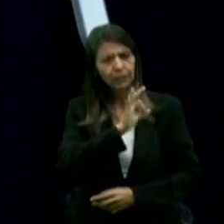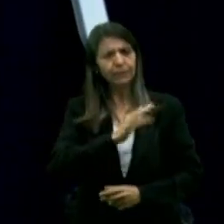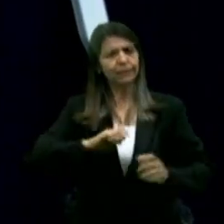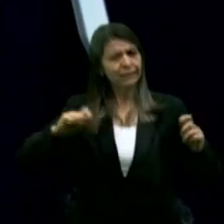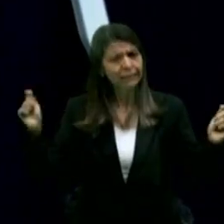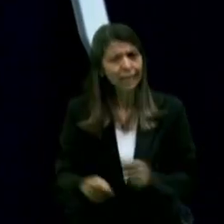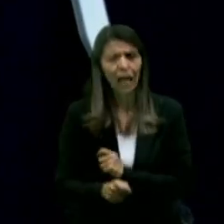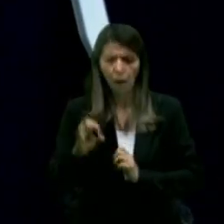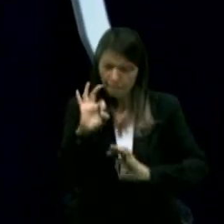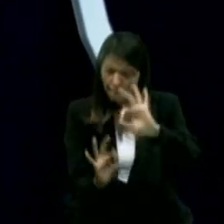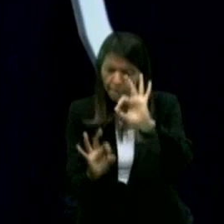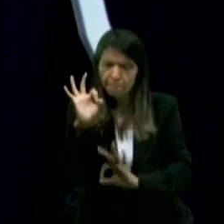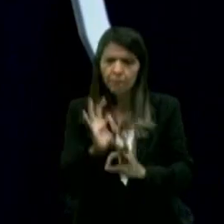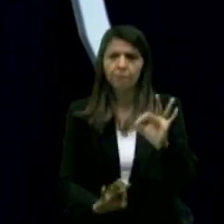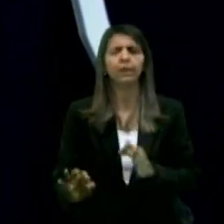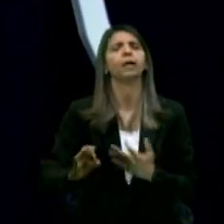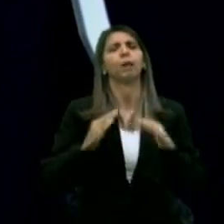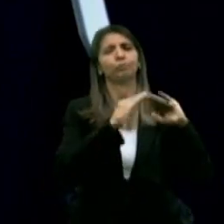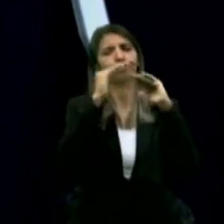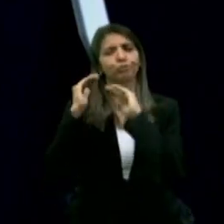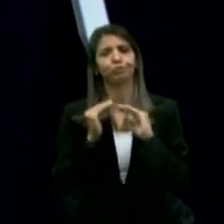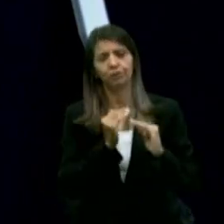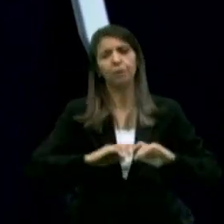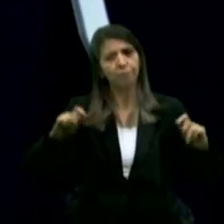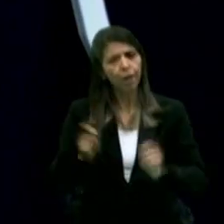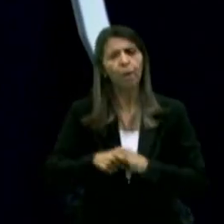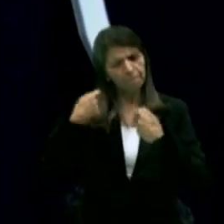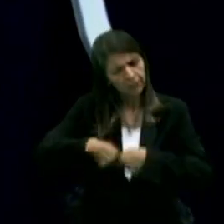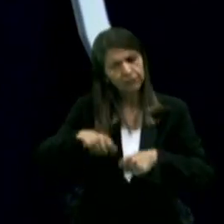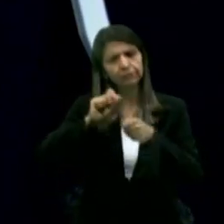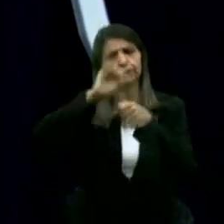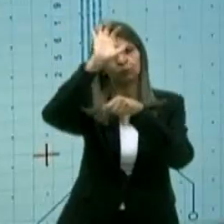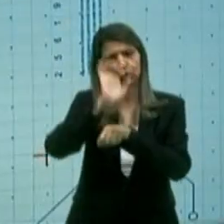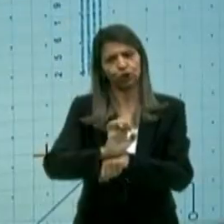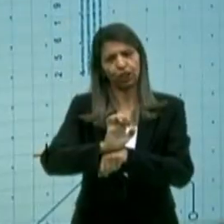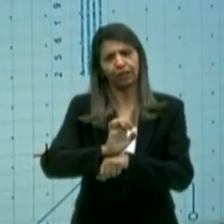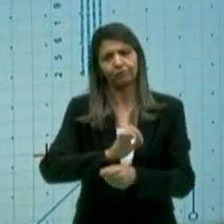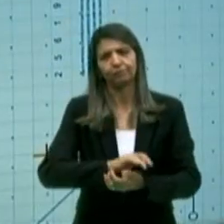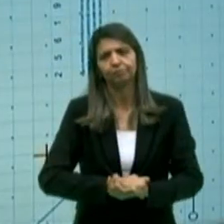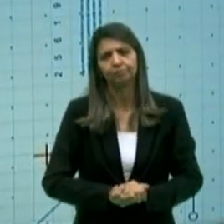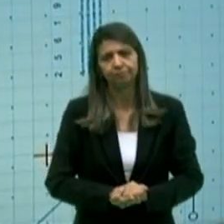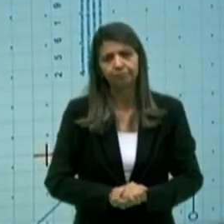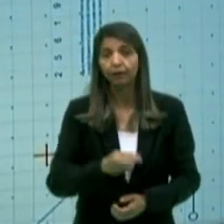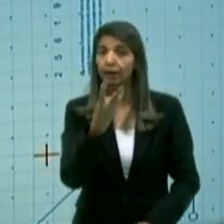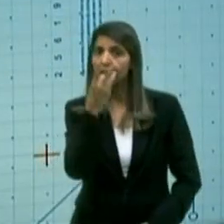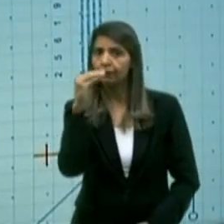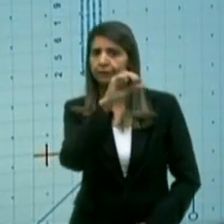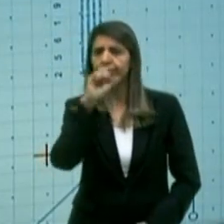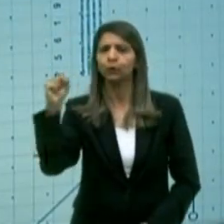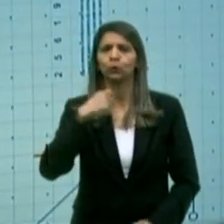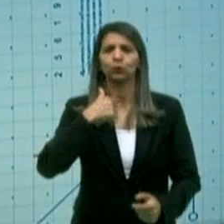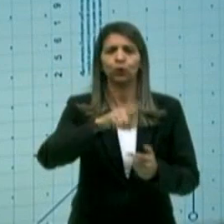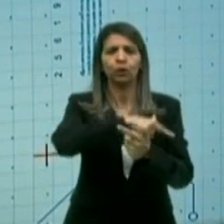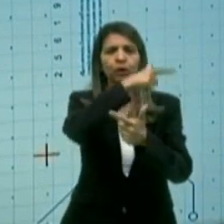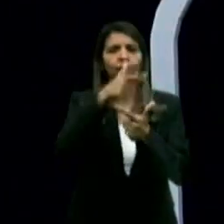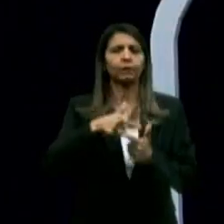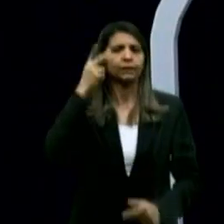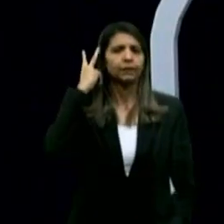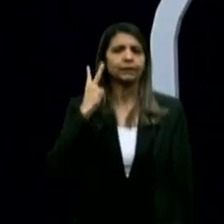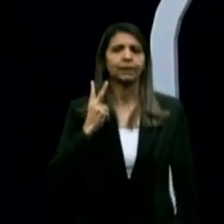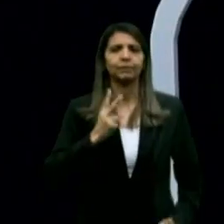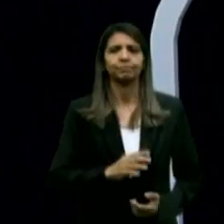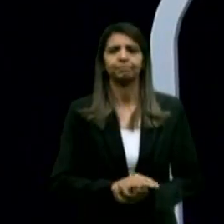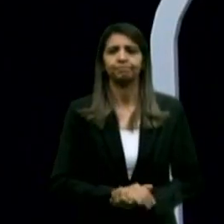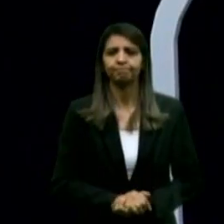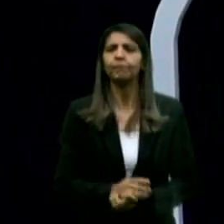infraestrutura adequada. Nós vamos fazer o que precisa ser feito nesse estado. Réplica de 30 segundos, veneziano. E esse é o